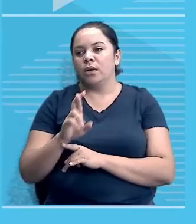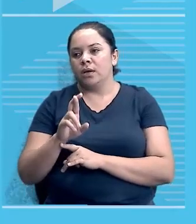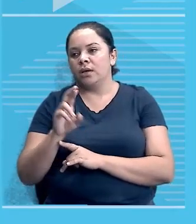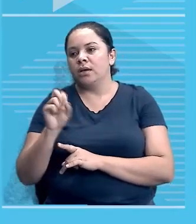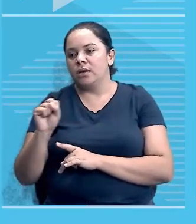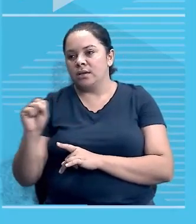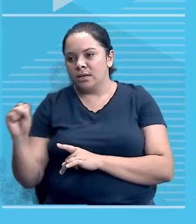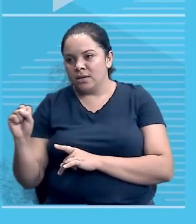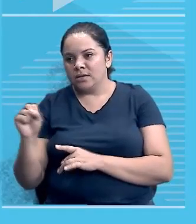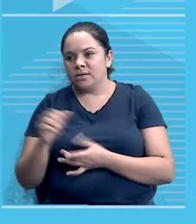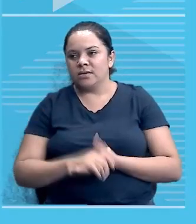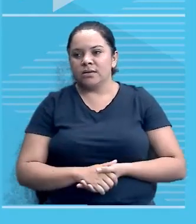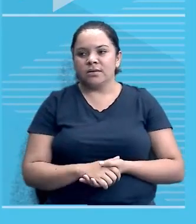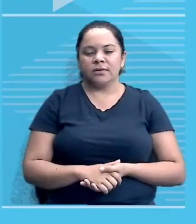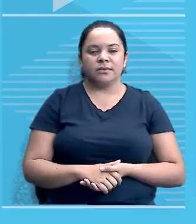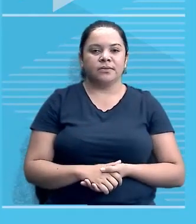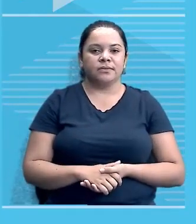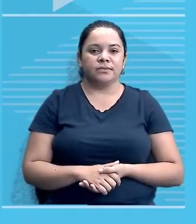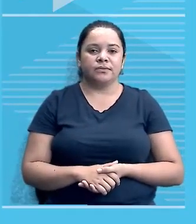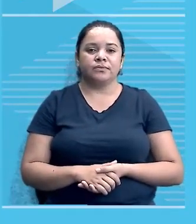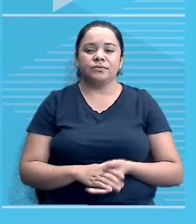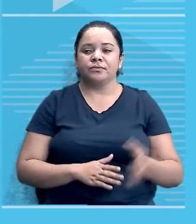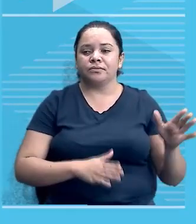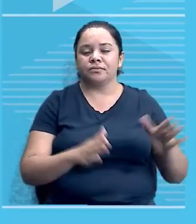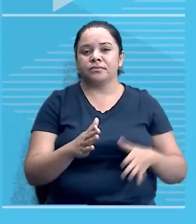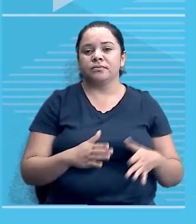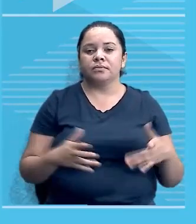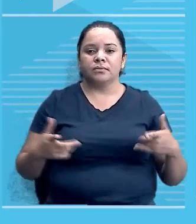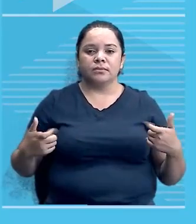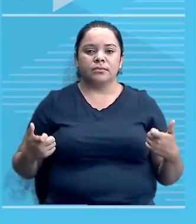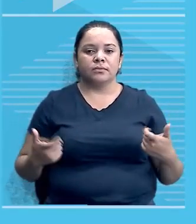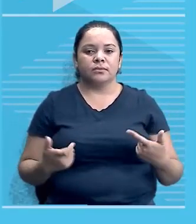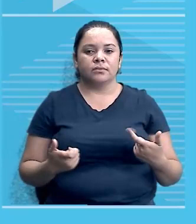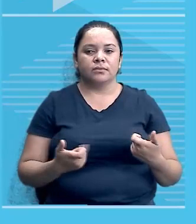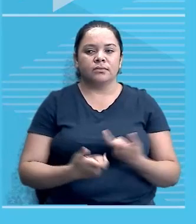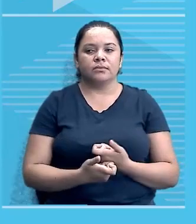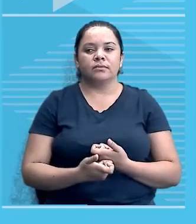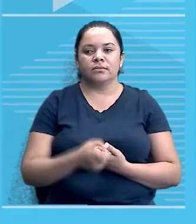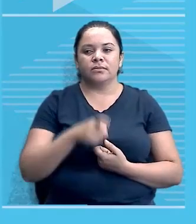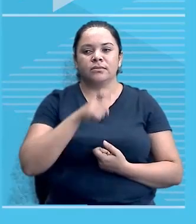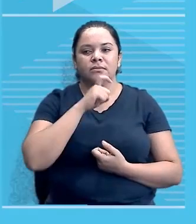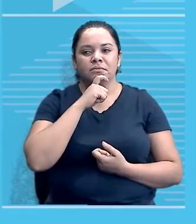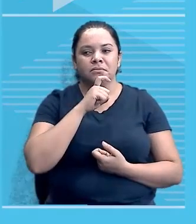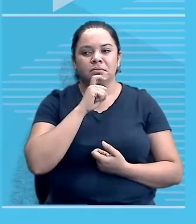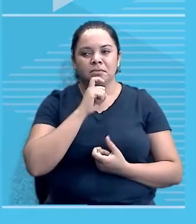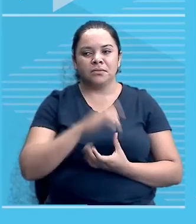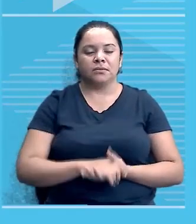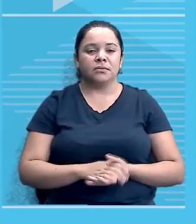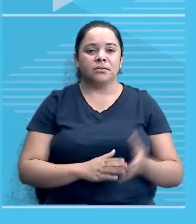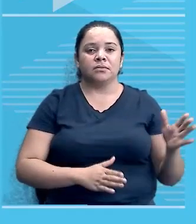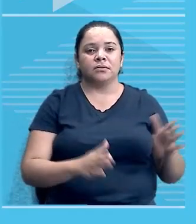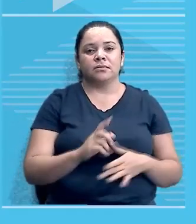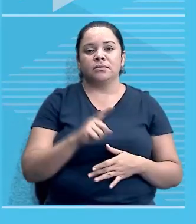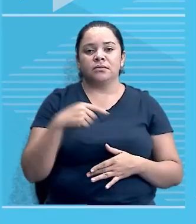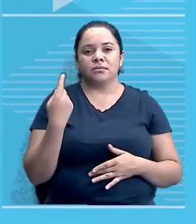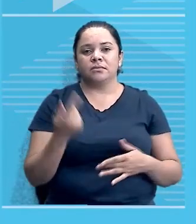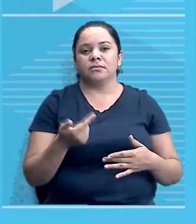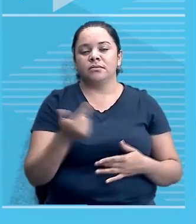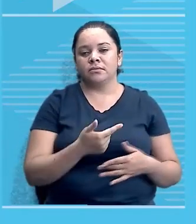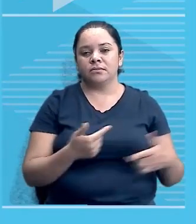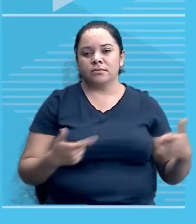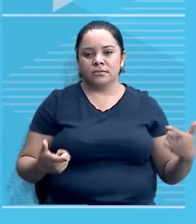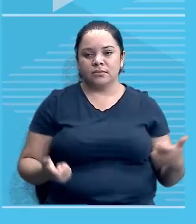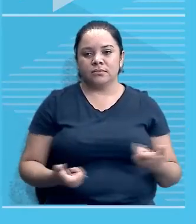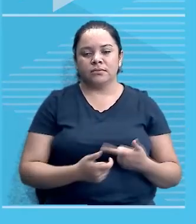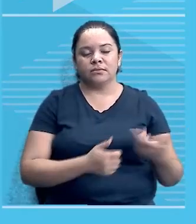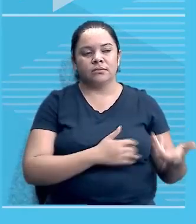representação de um período chamado Guerra Fria. Guerra Fria é esse período que vai, depois da Segunda Guerra Mundial, até mais